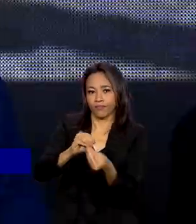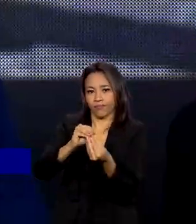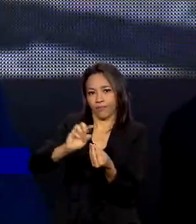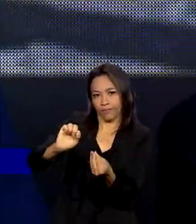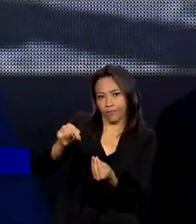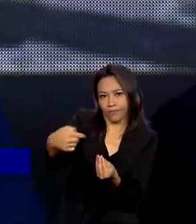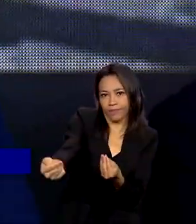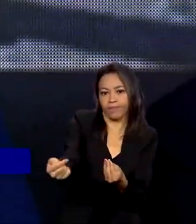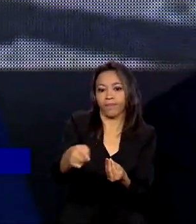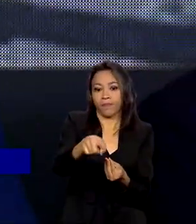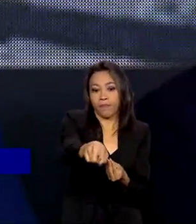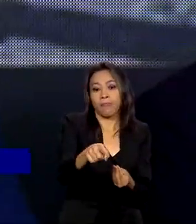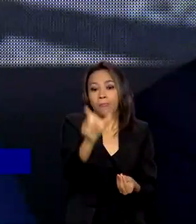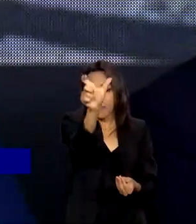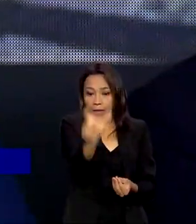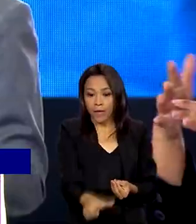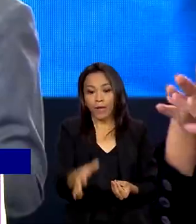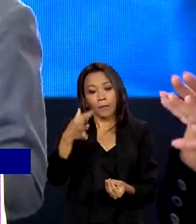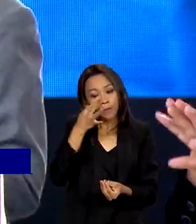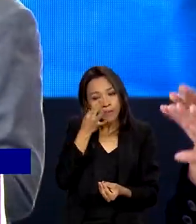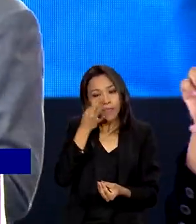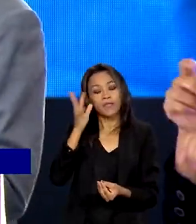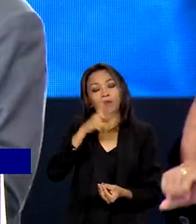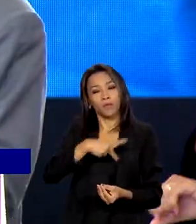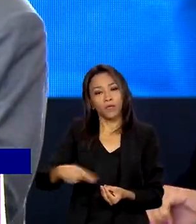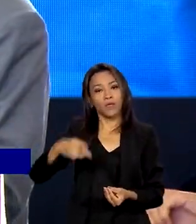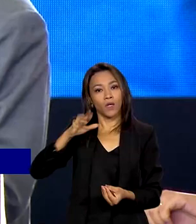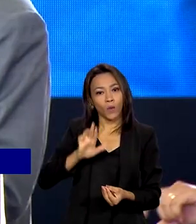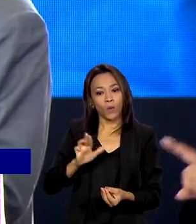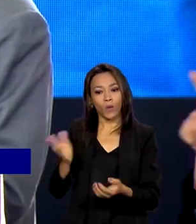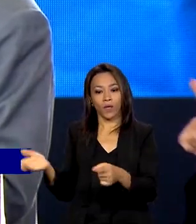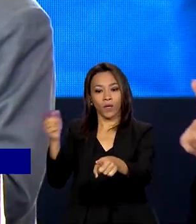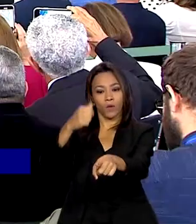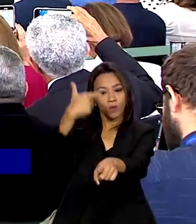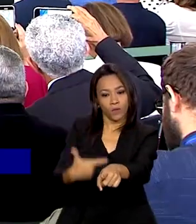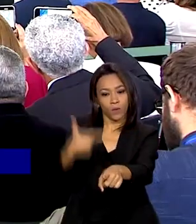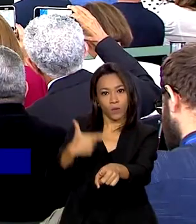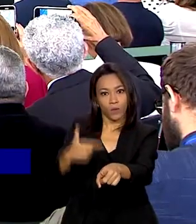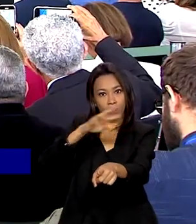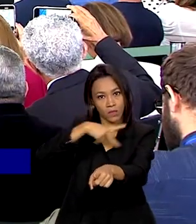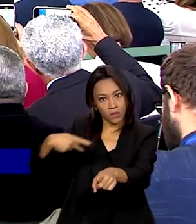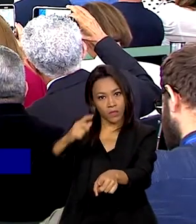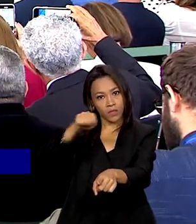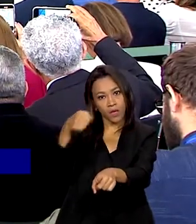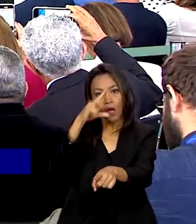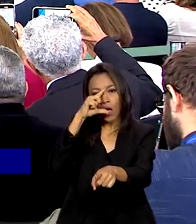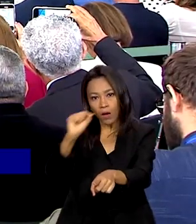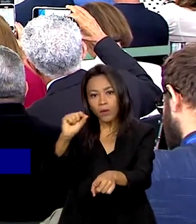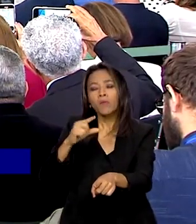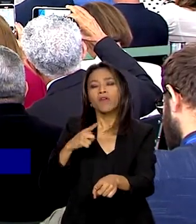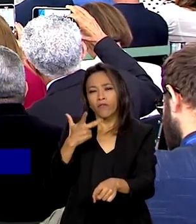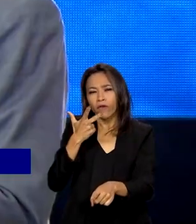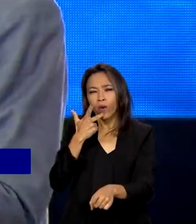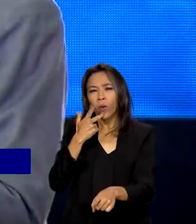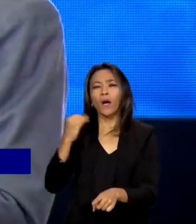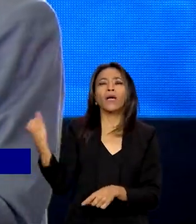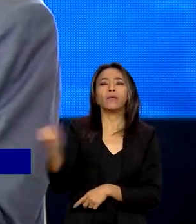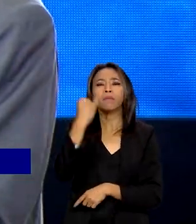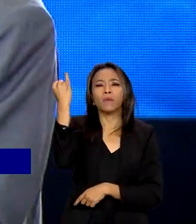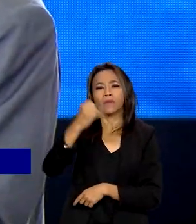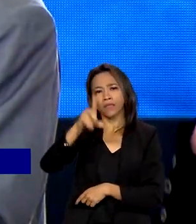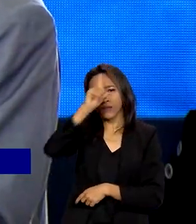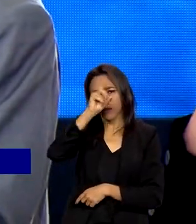verba, com a presença do presidente Lula, o vice-presidente Geraldo Alckmin destacou o papel das Santas Casas. As